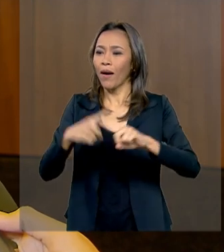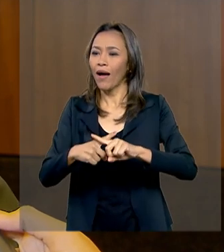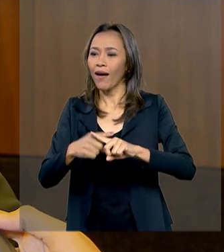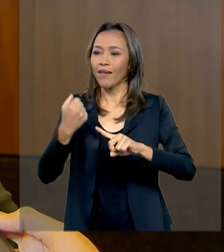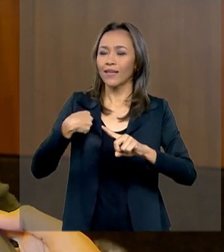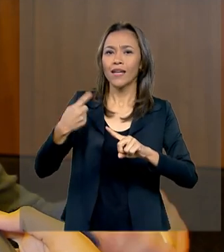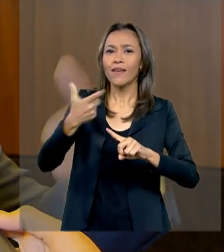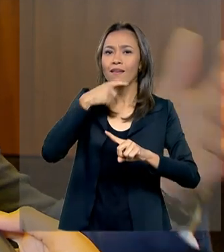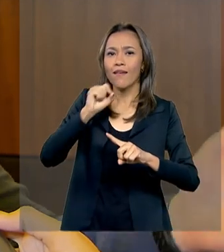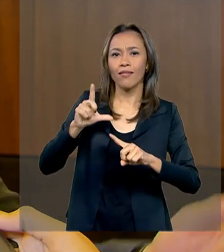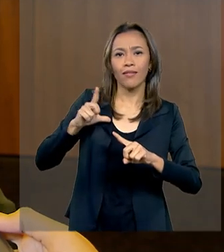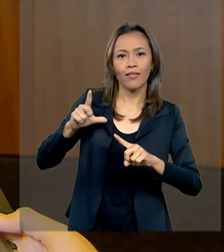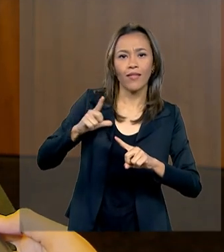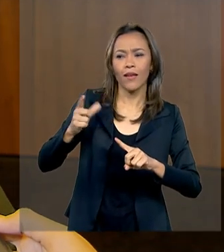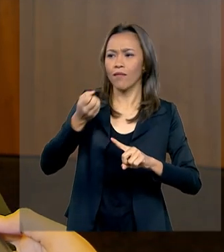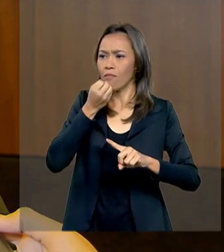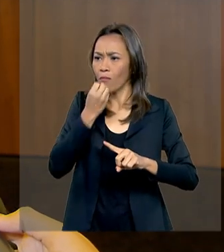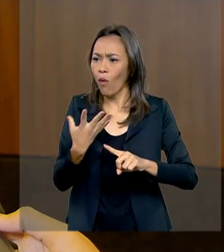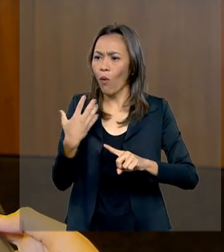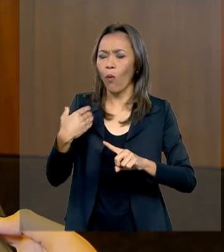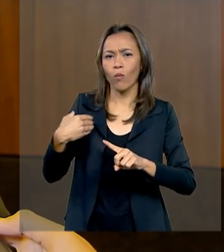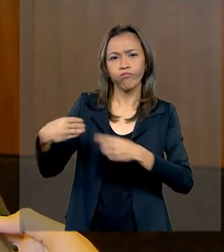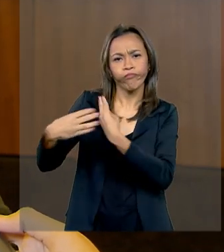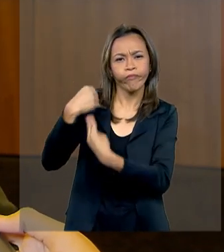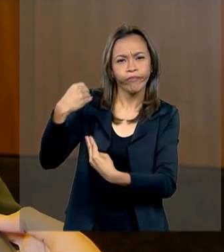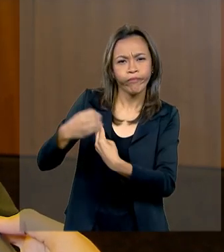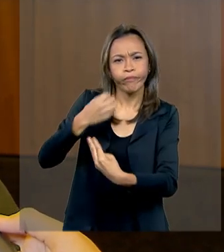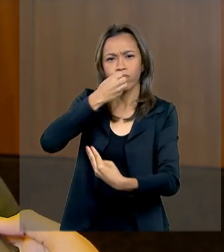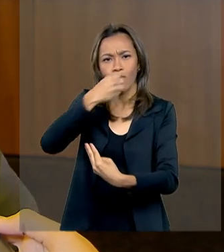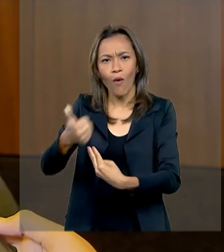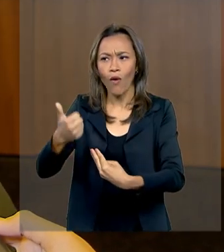educação financeira que tenham amplo alcance de escala e que sejam inovadoras.